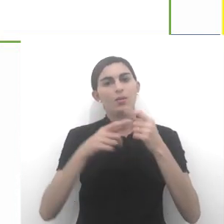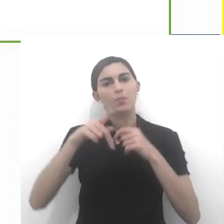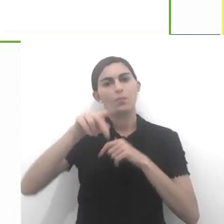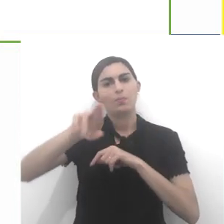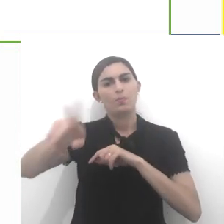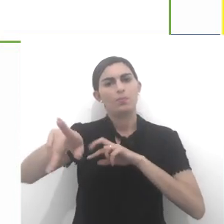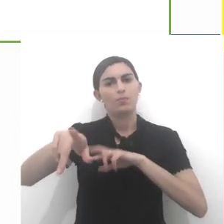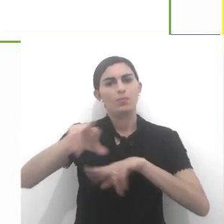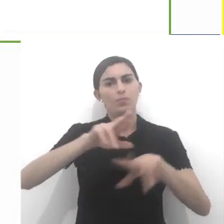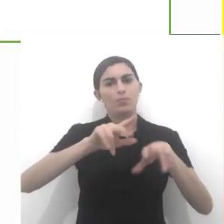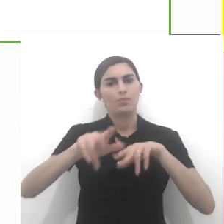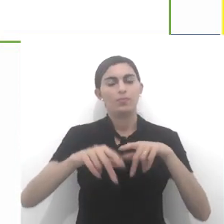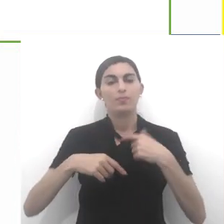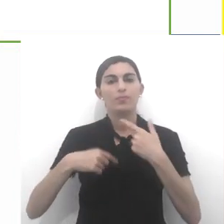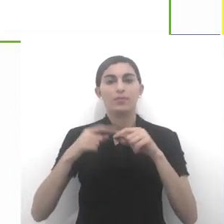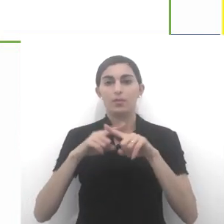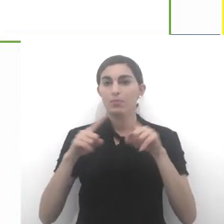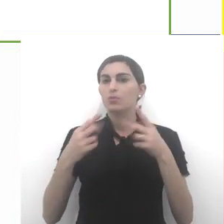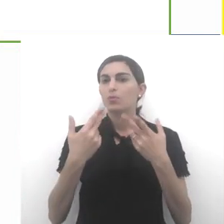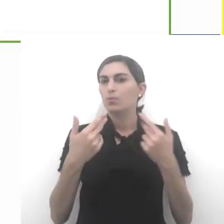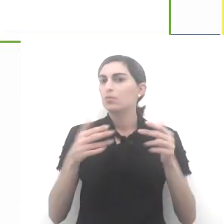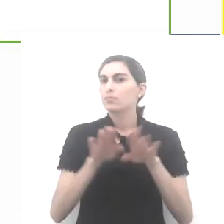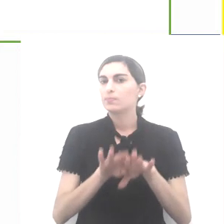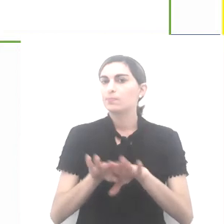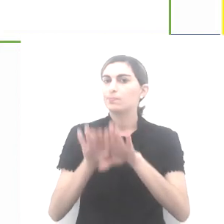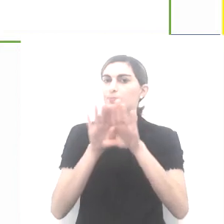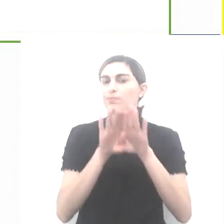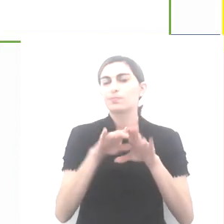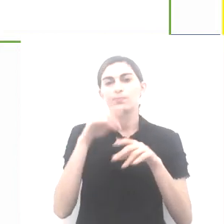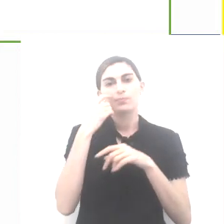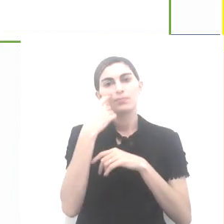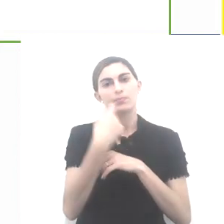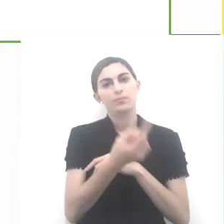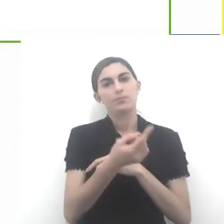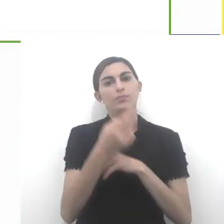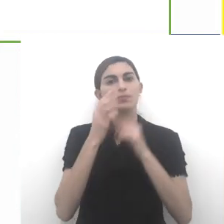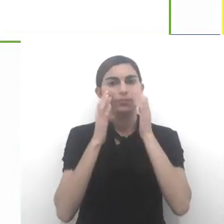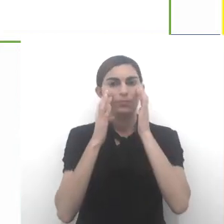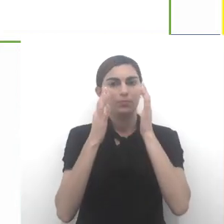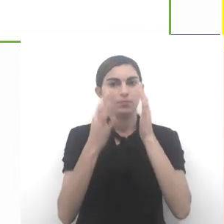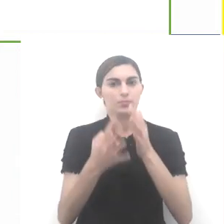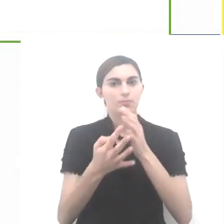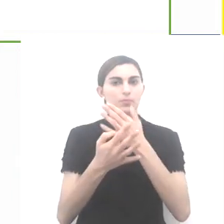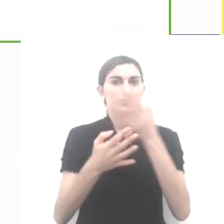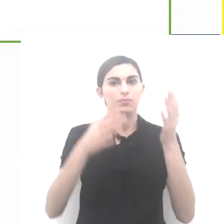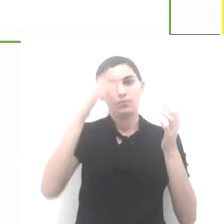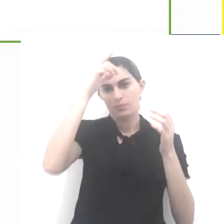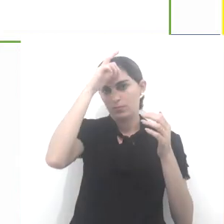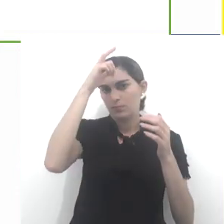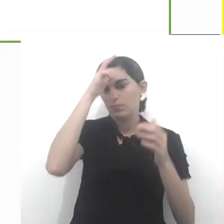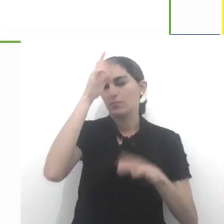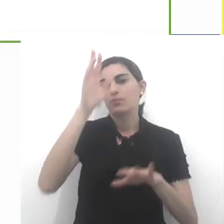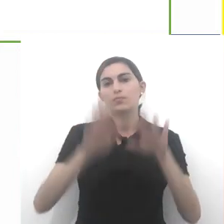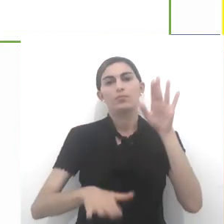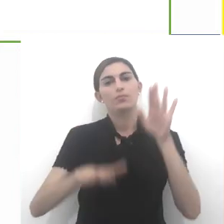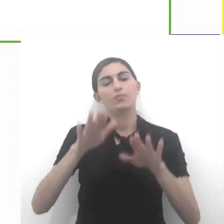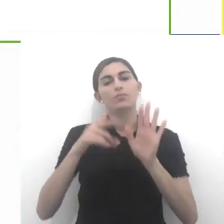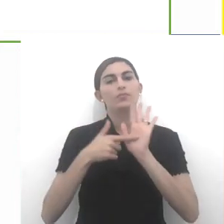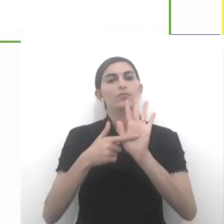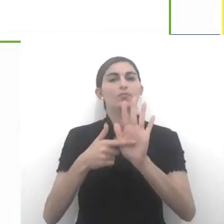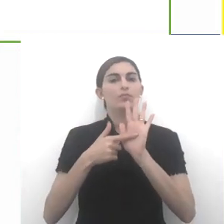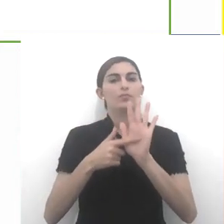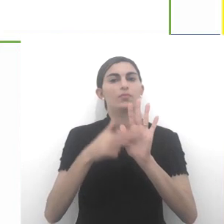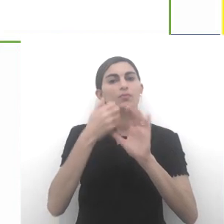aqui, esta pluralidade, mas há algo em comum. O que é algo em comum? Prestem bem atenção. O líder, geralmente,